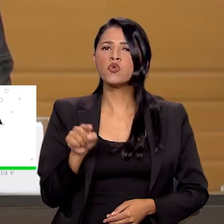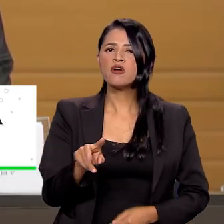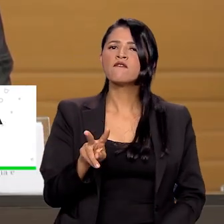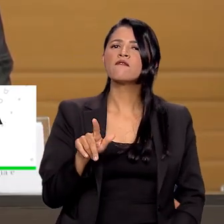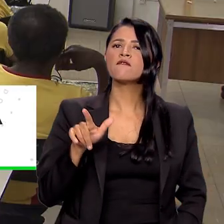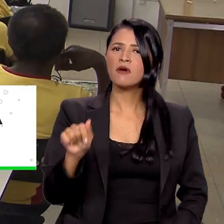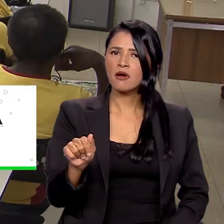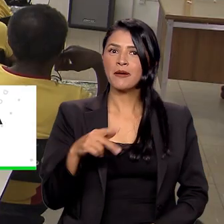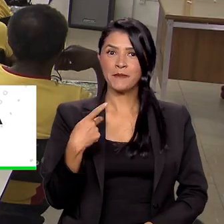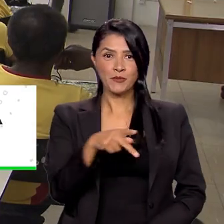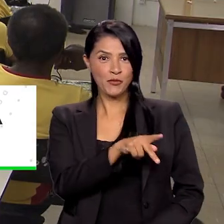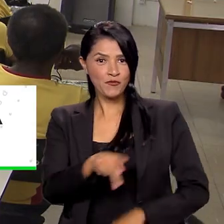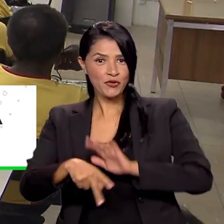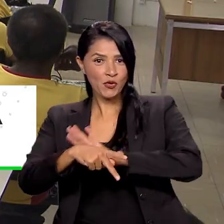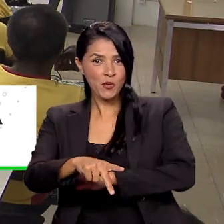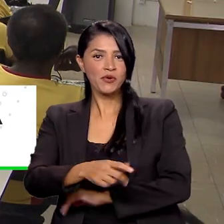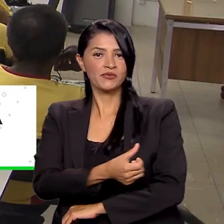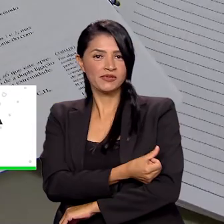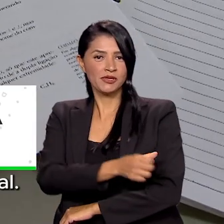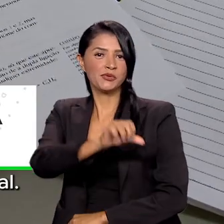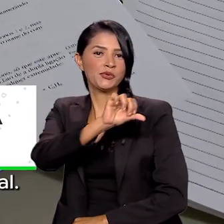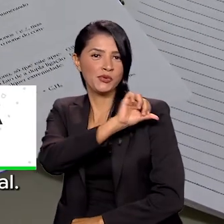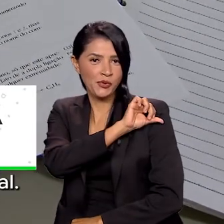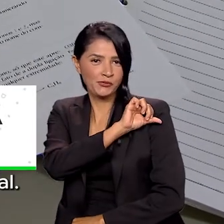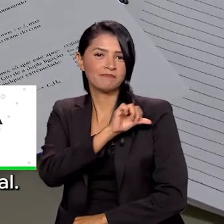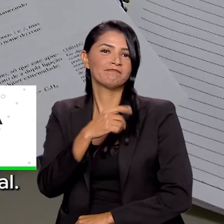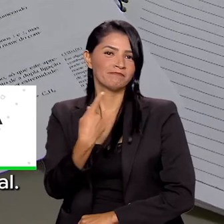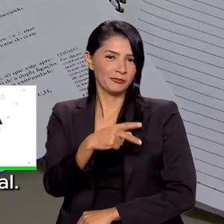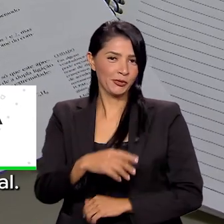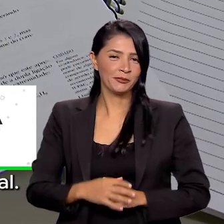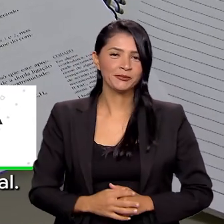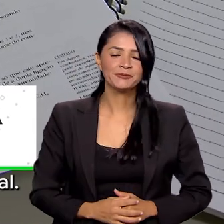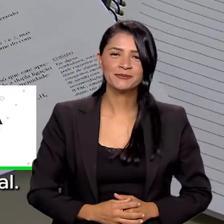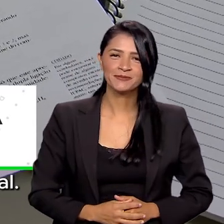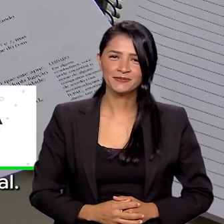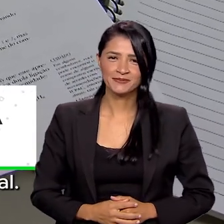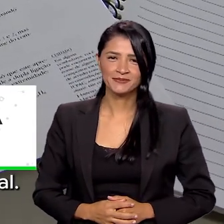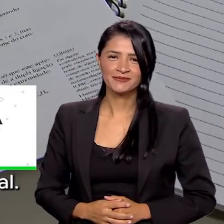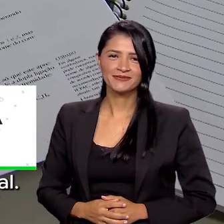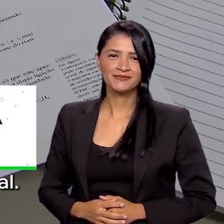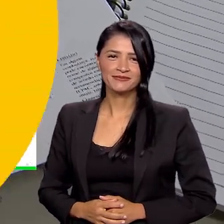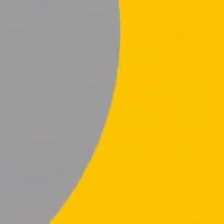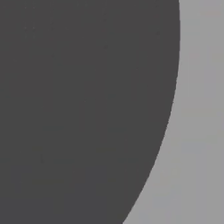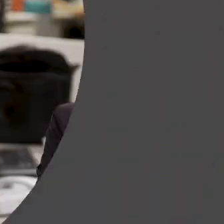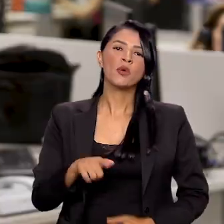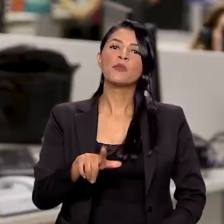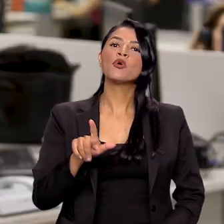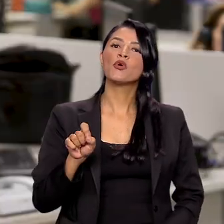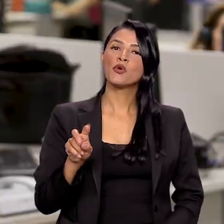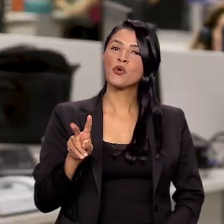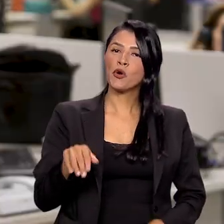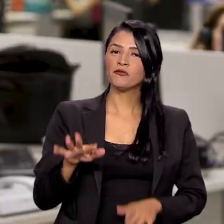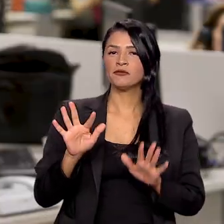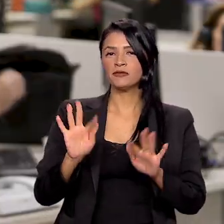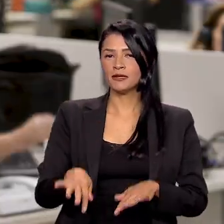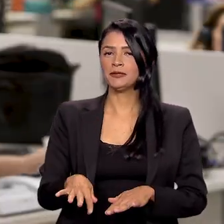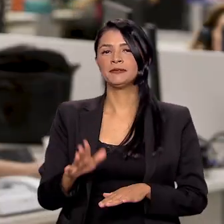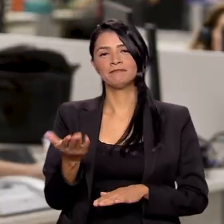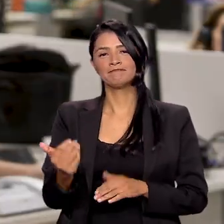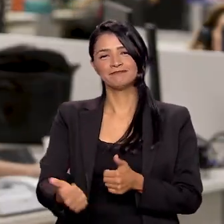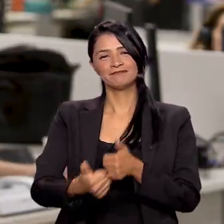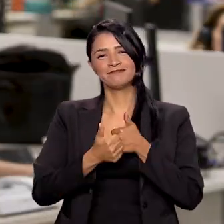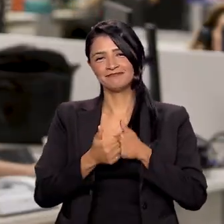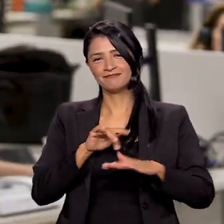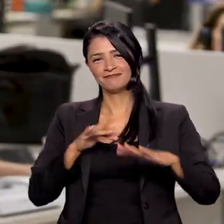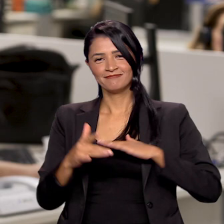mil vagas aos docentes do 6º ao 9º ano do Ensino Fundamental. E o Ponto Gov de hoje